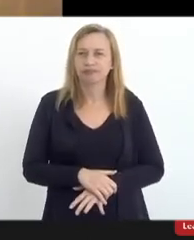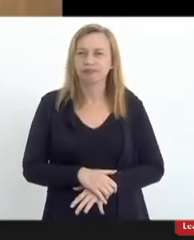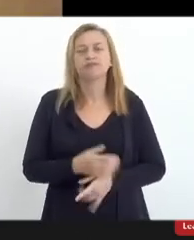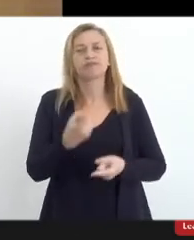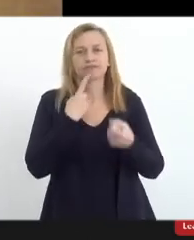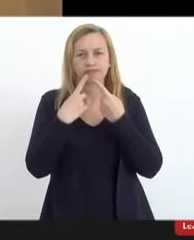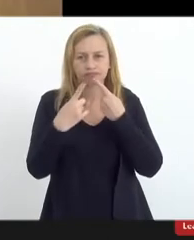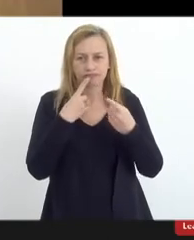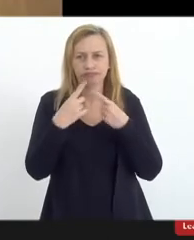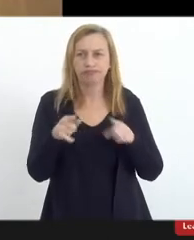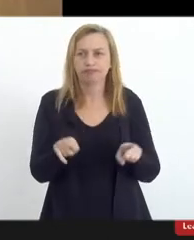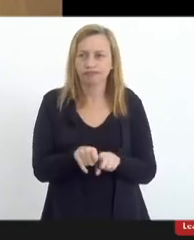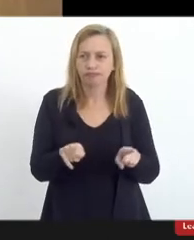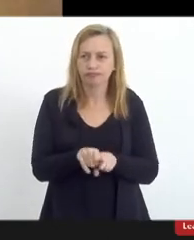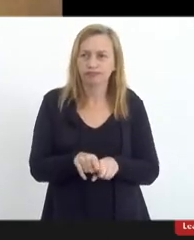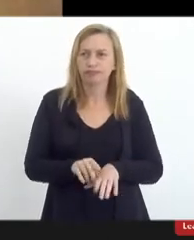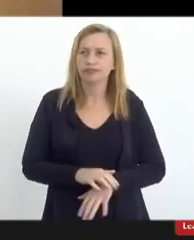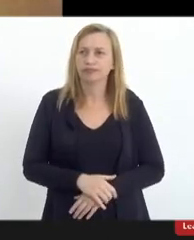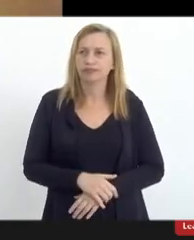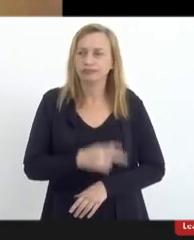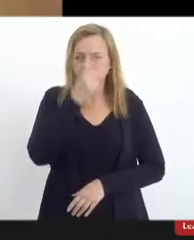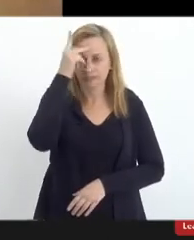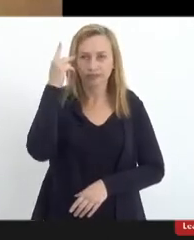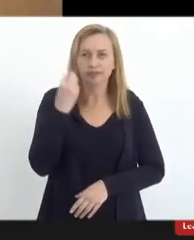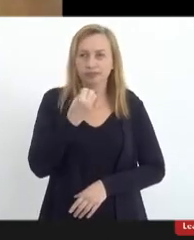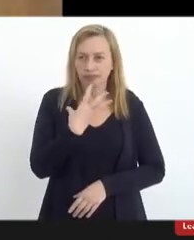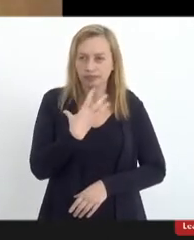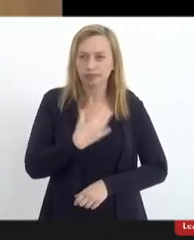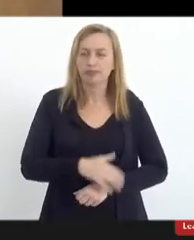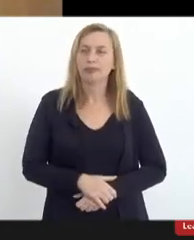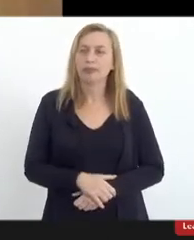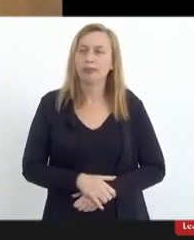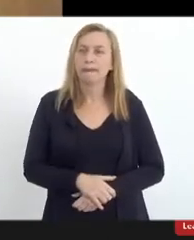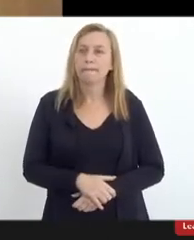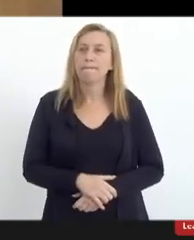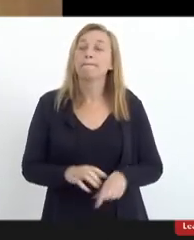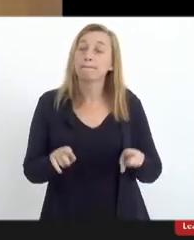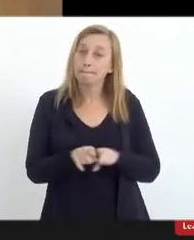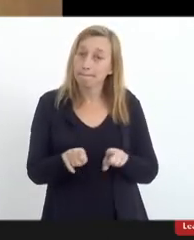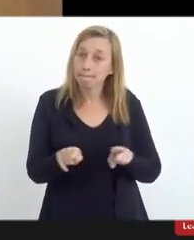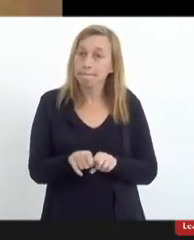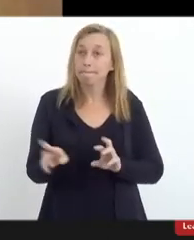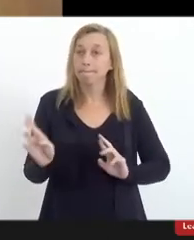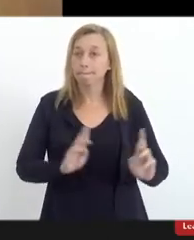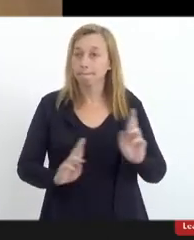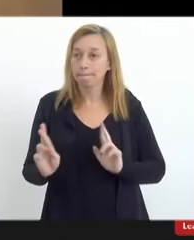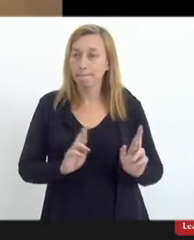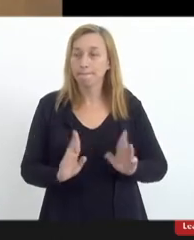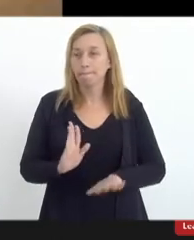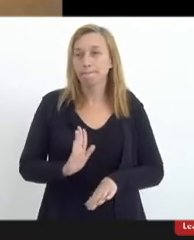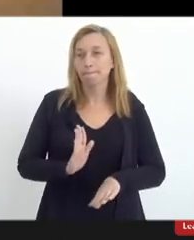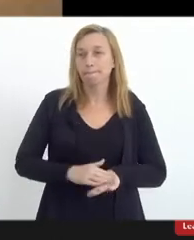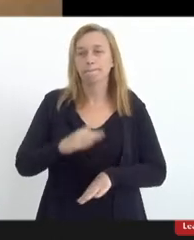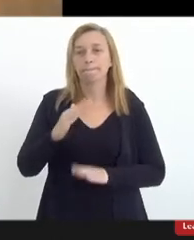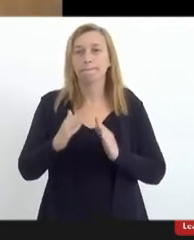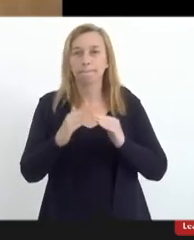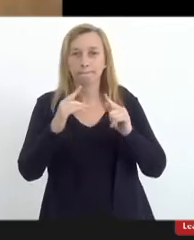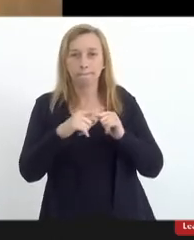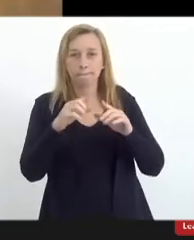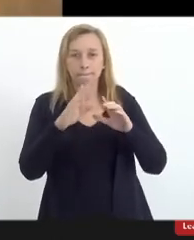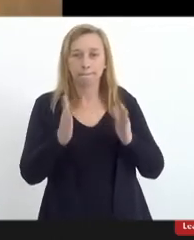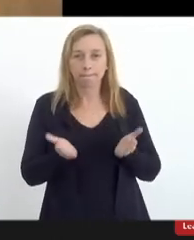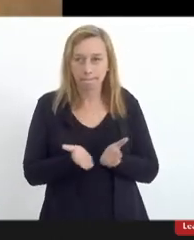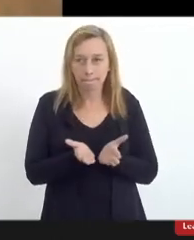diálogo, também, e são pessoas muito boas. E temos também as relações com as demais igrejas cristãs,